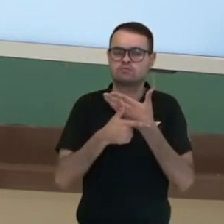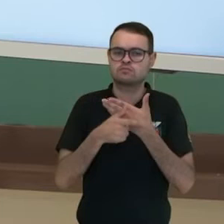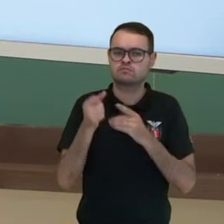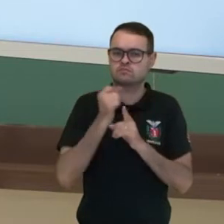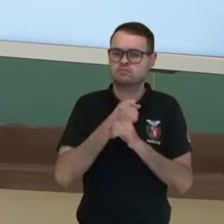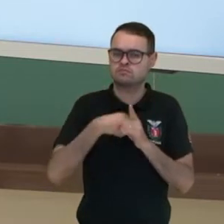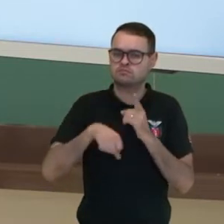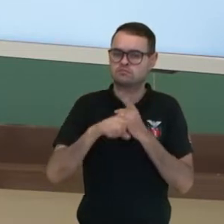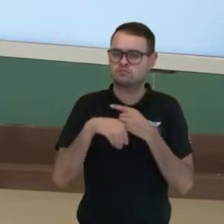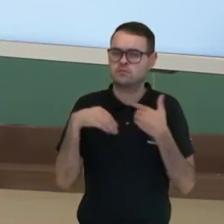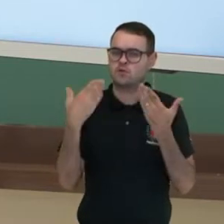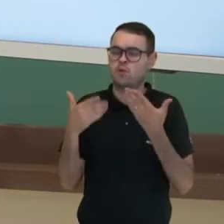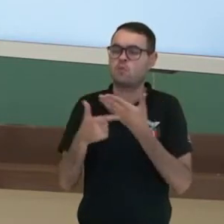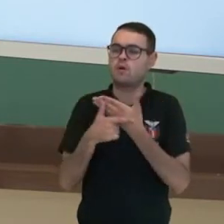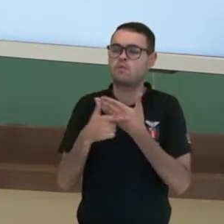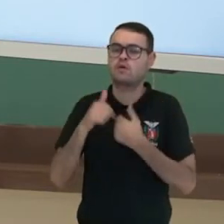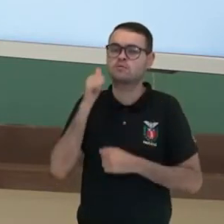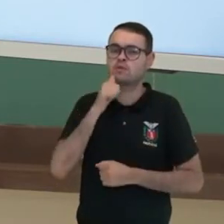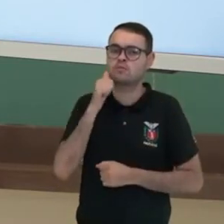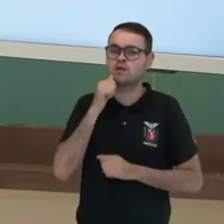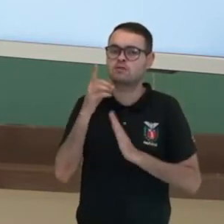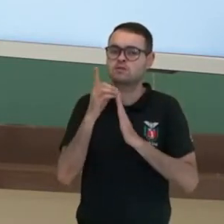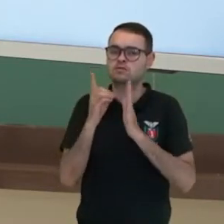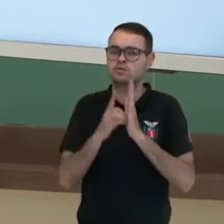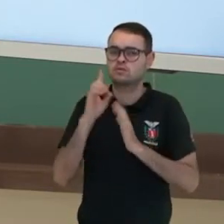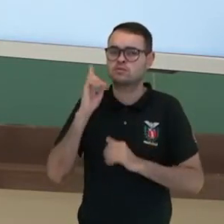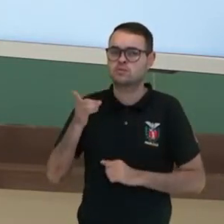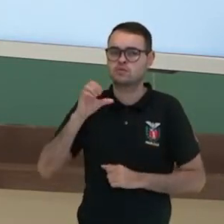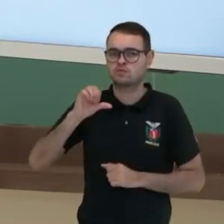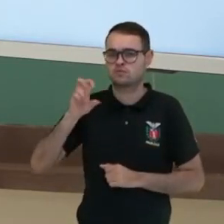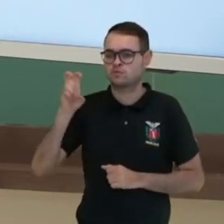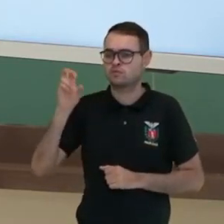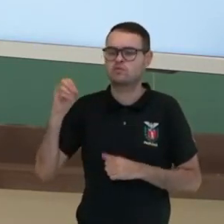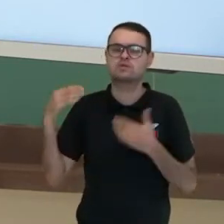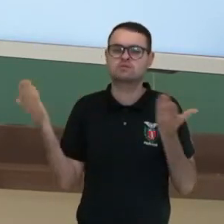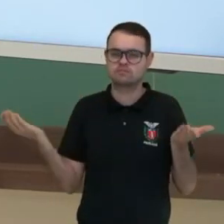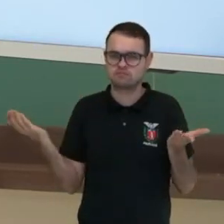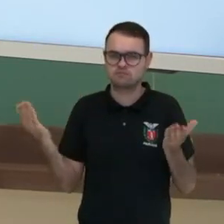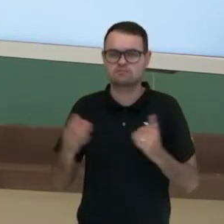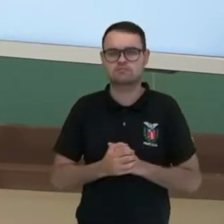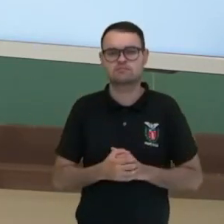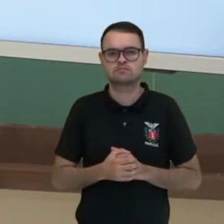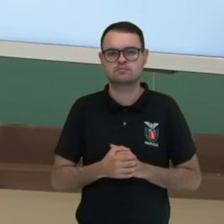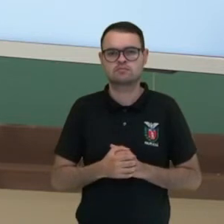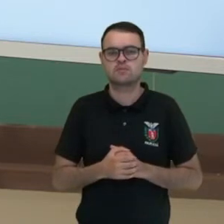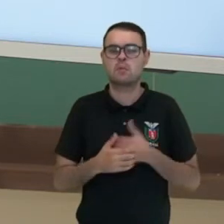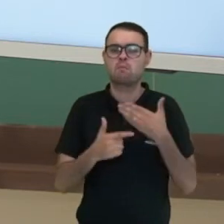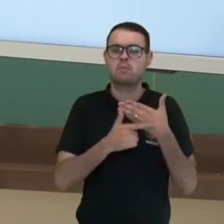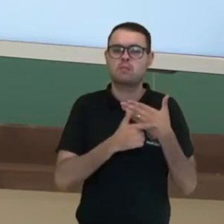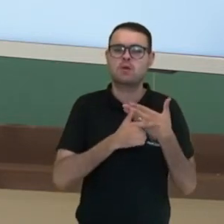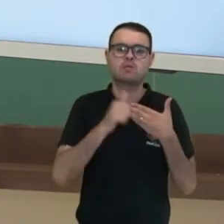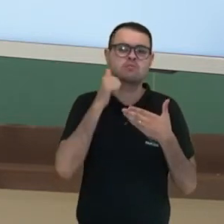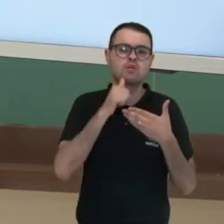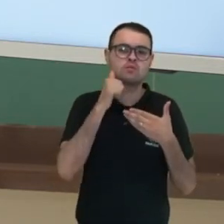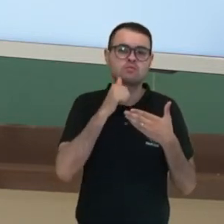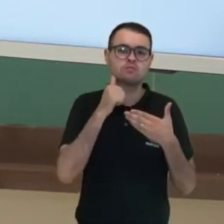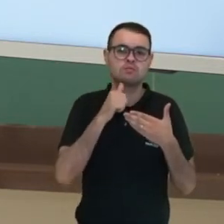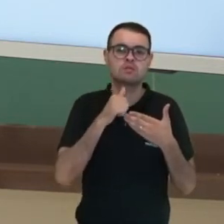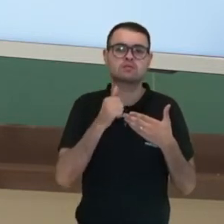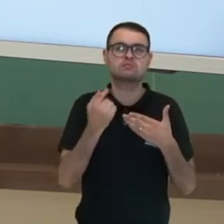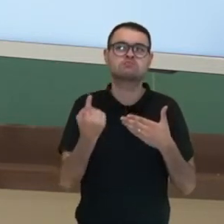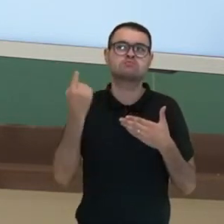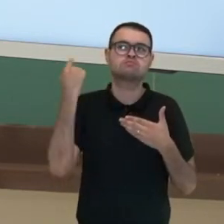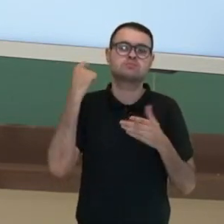era o papel das mulheres na década de 1950? Qual é o papel que as mulheres exercem